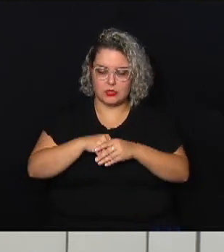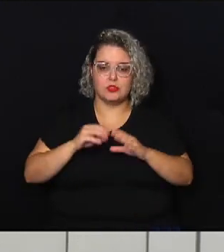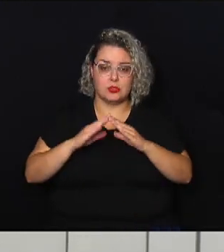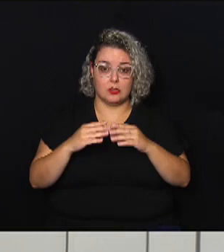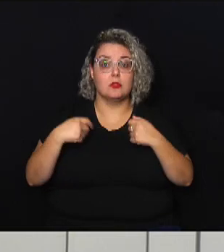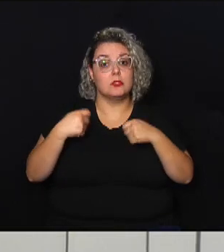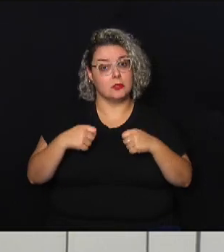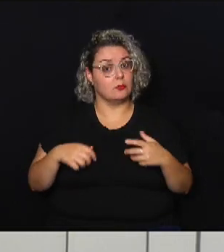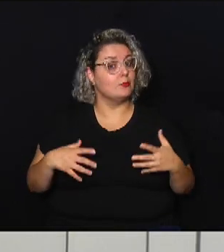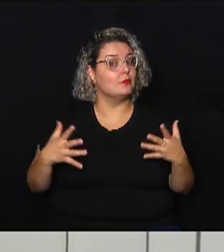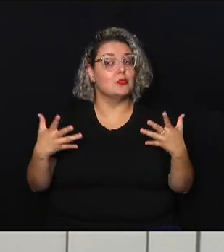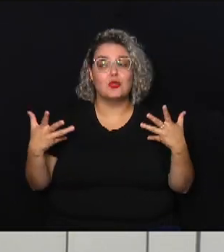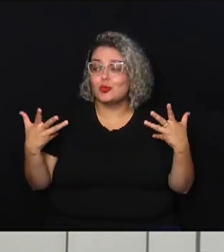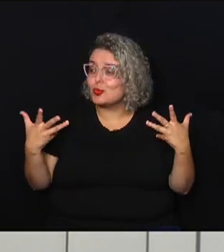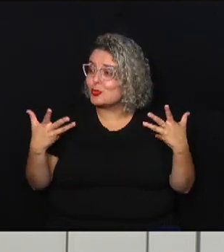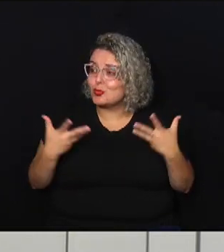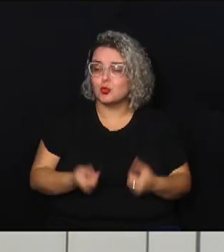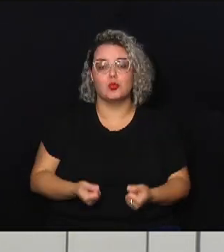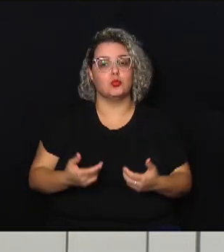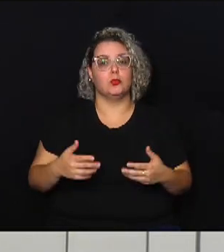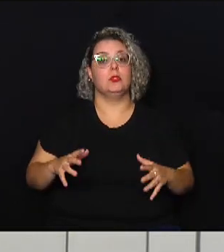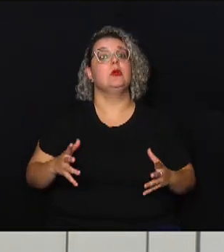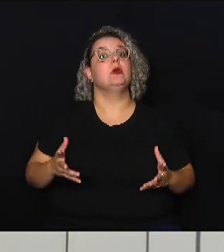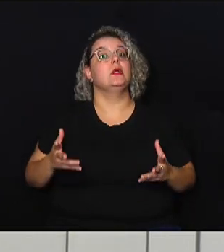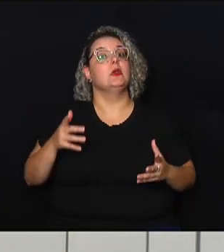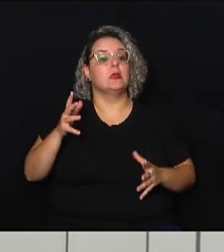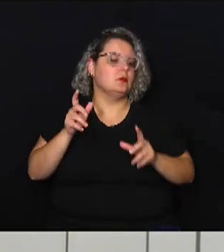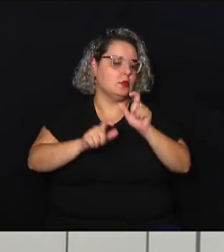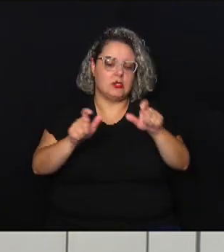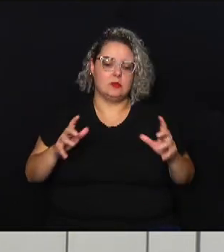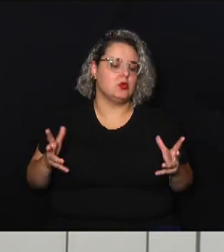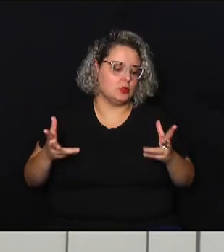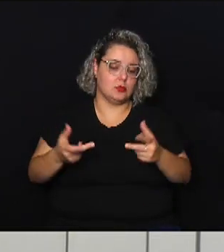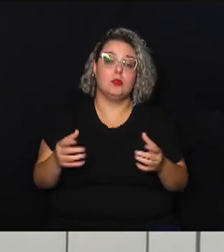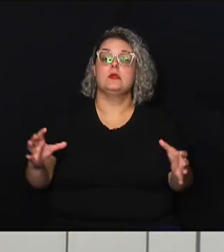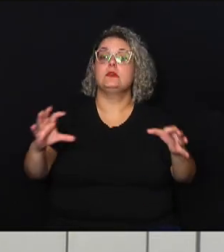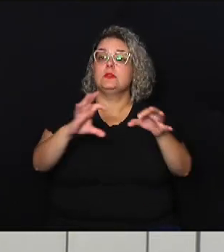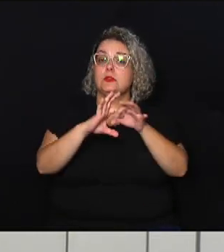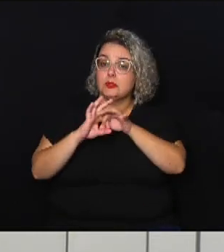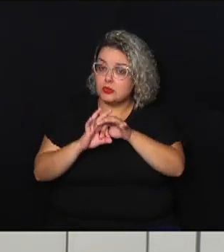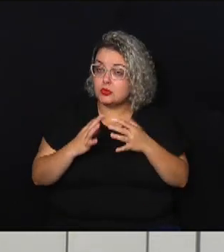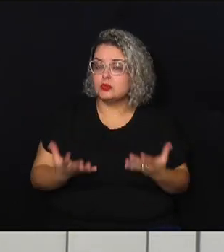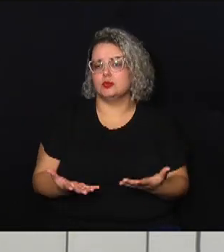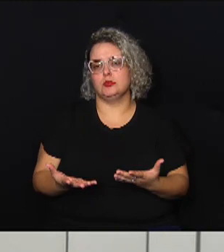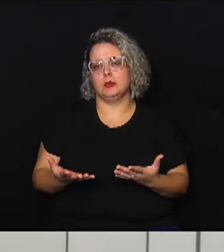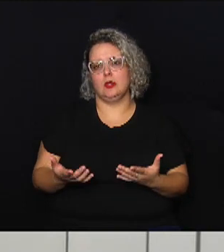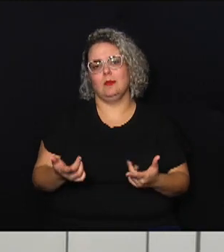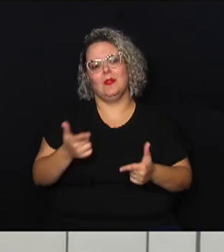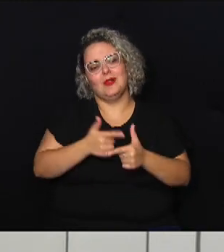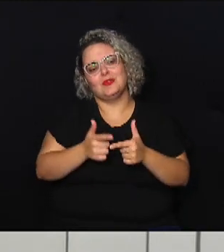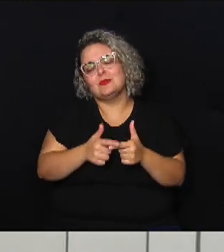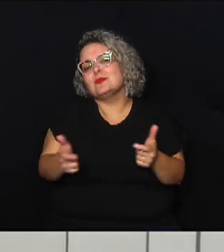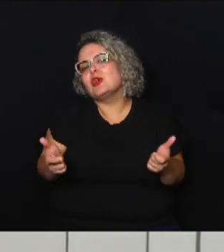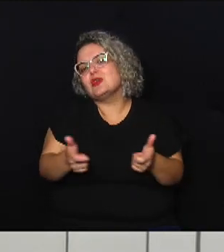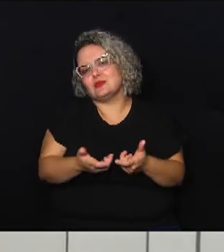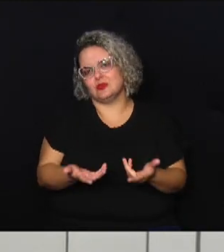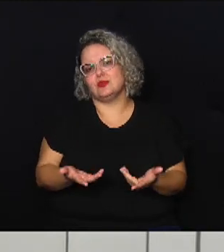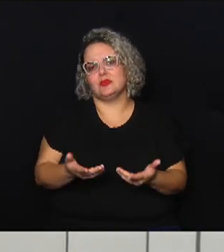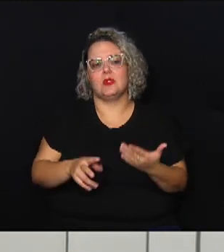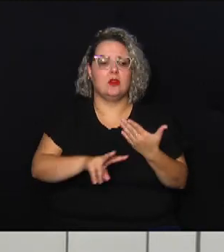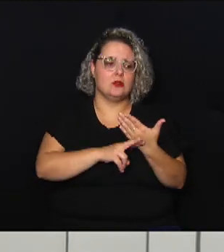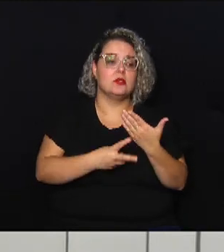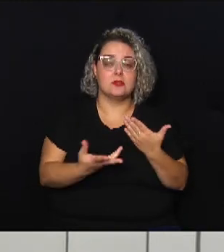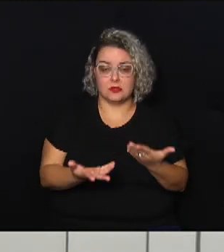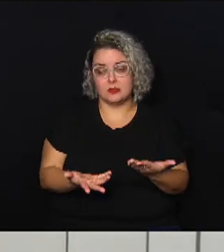precisando de tudo e é preciso que todos como se disse se unam nessa para minimizar esses efeitos